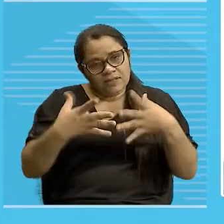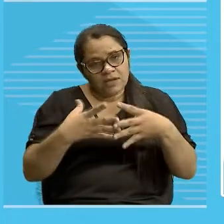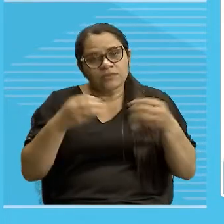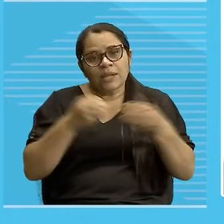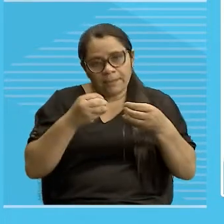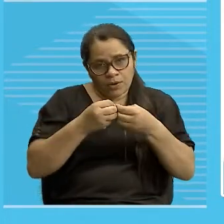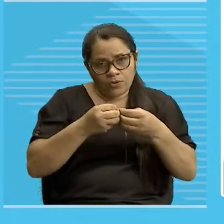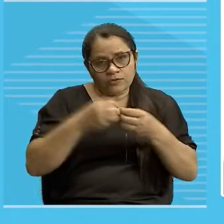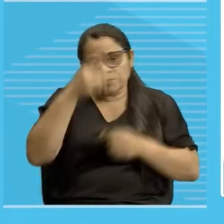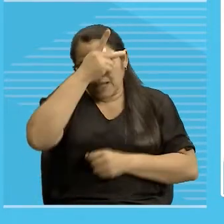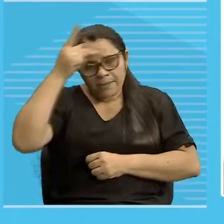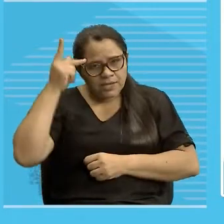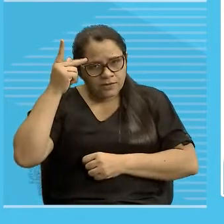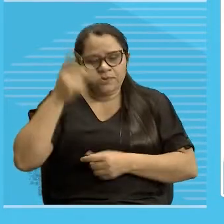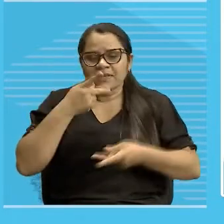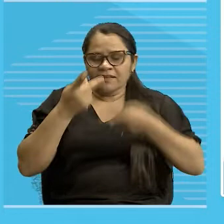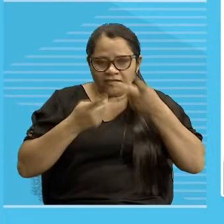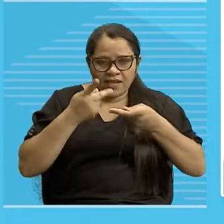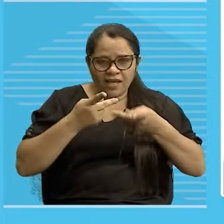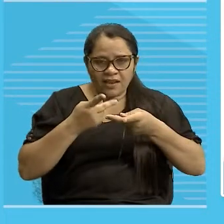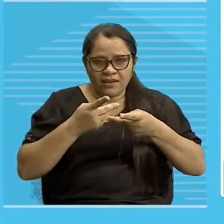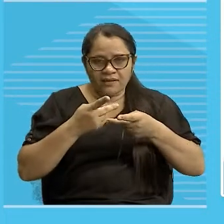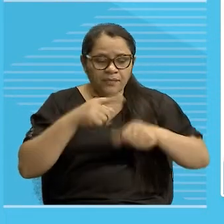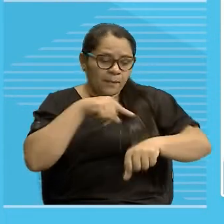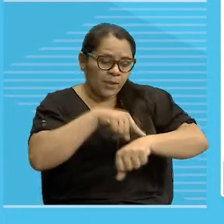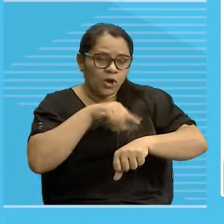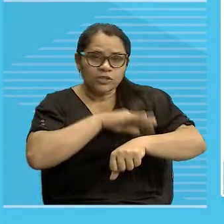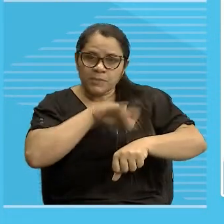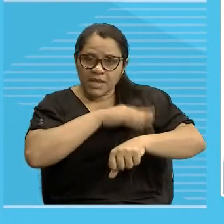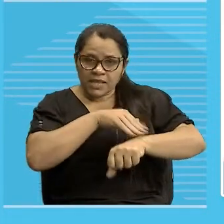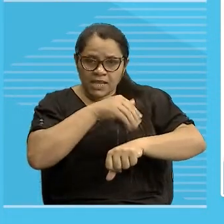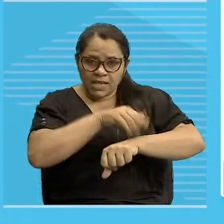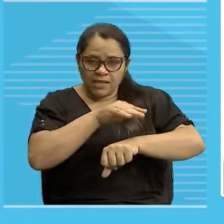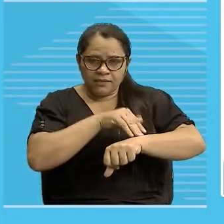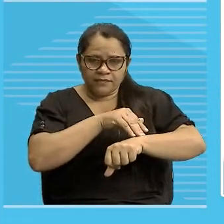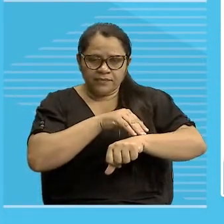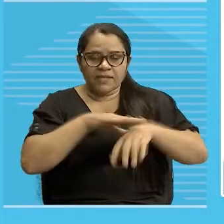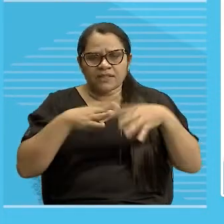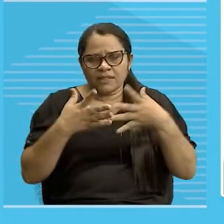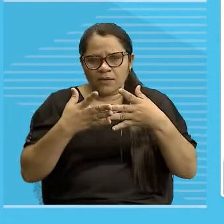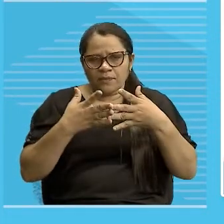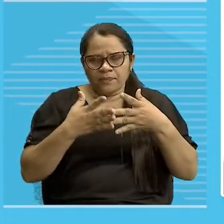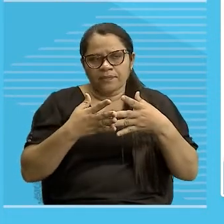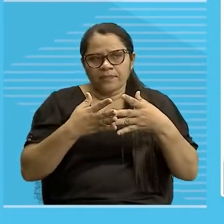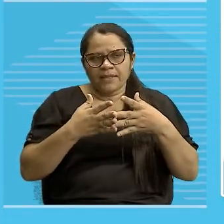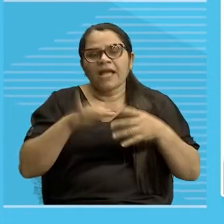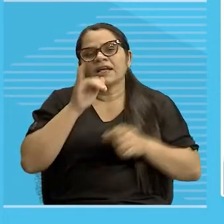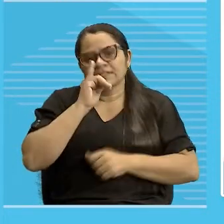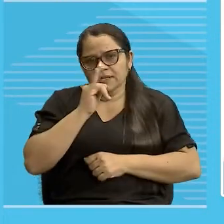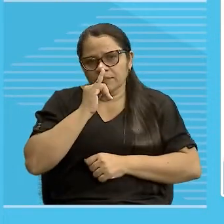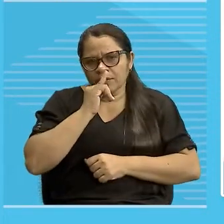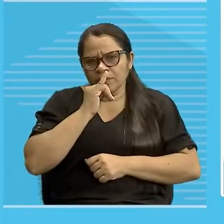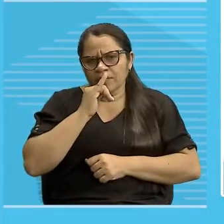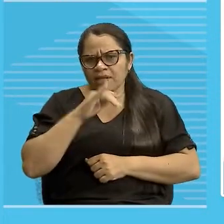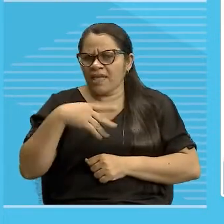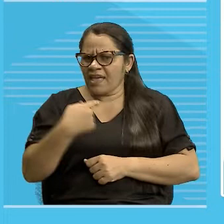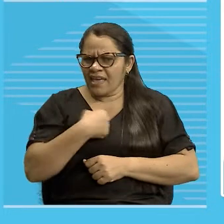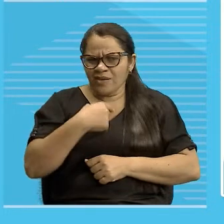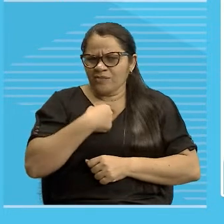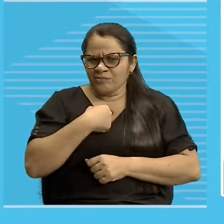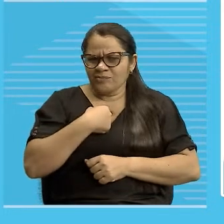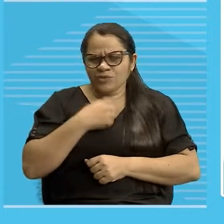está em cima de mim, eu estou falando, entendeu? Vamos supor que eu não soubesse o que é uma caneta, eu diria, o é isto?